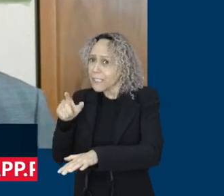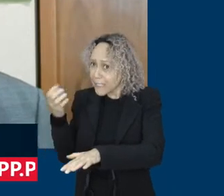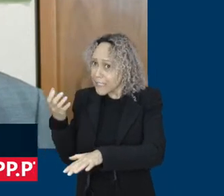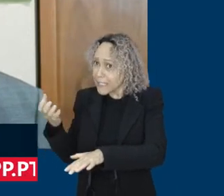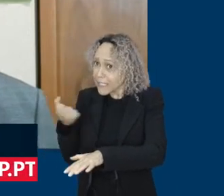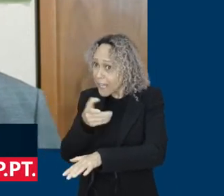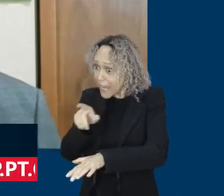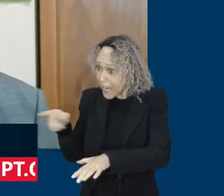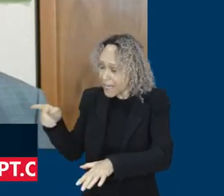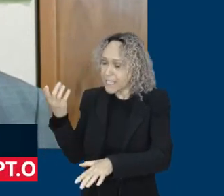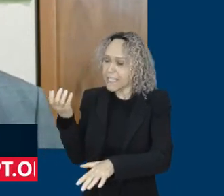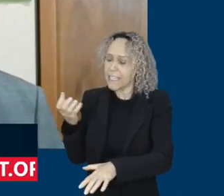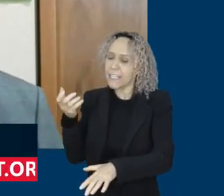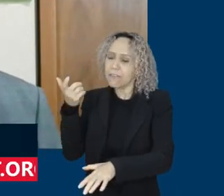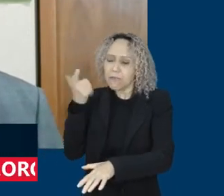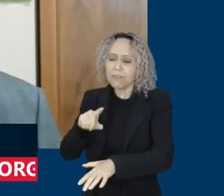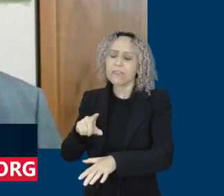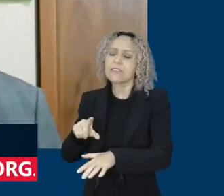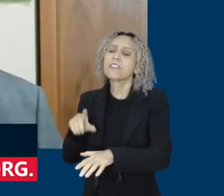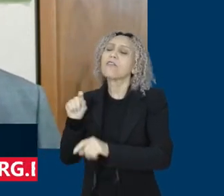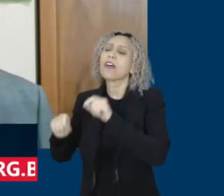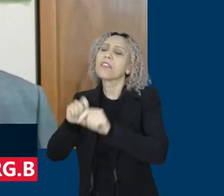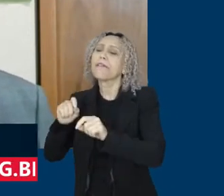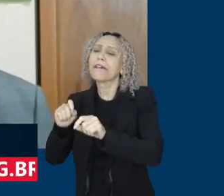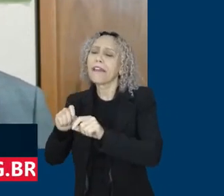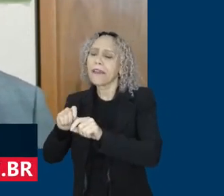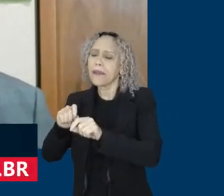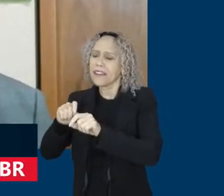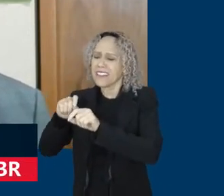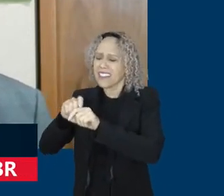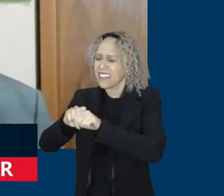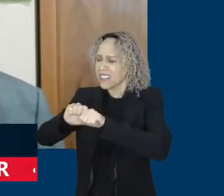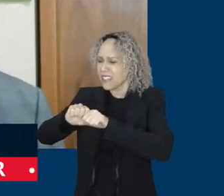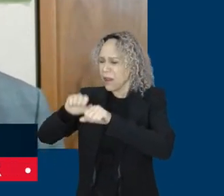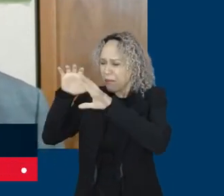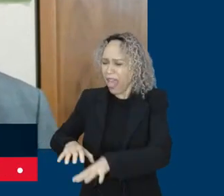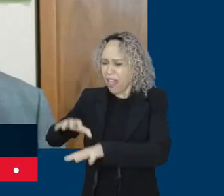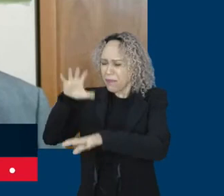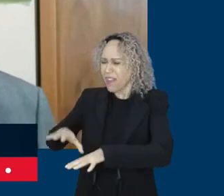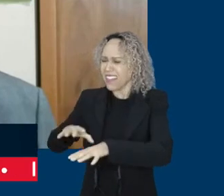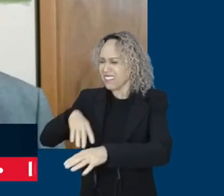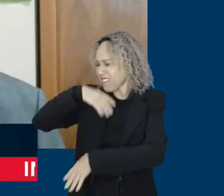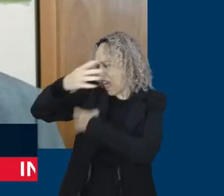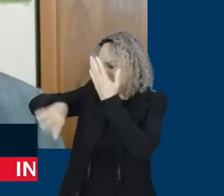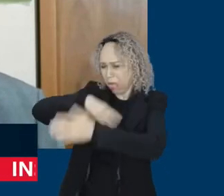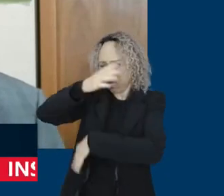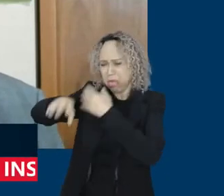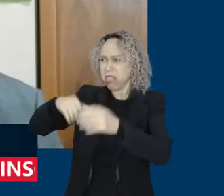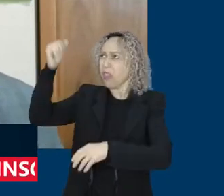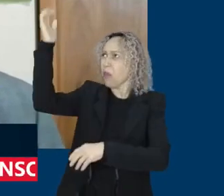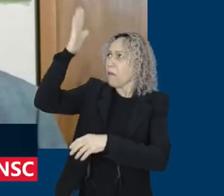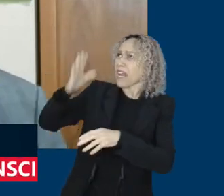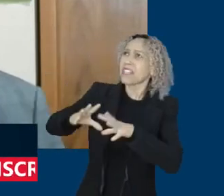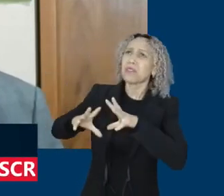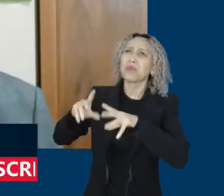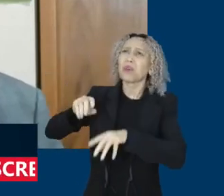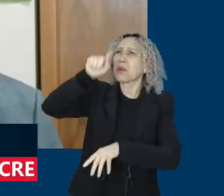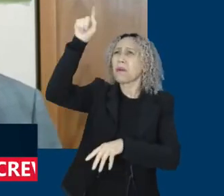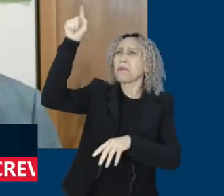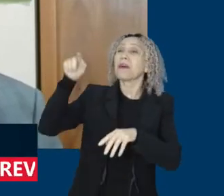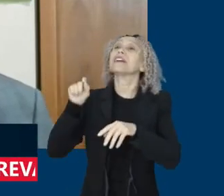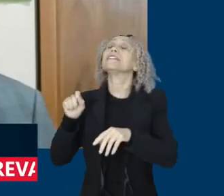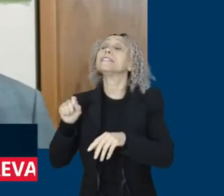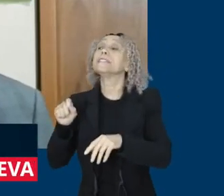de setembro em Brasília, onde Bolsonaro incentivou que eles viessem aqui também, nessa tentativa golpista, como